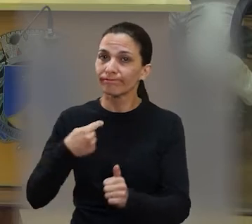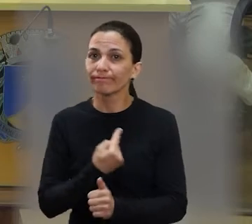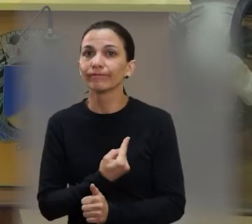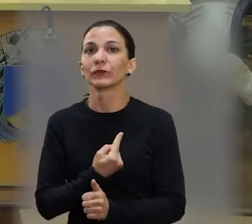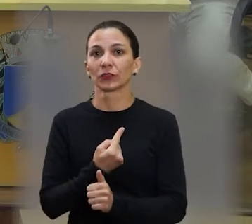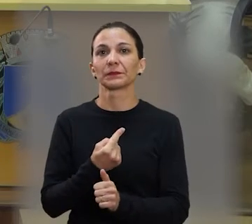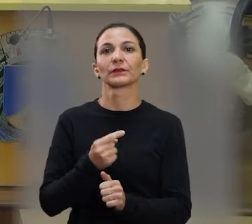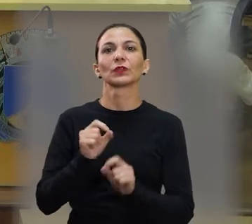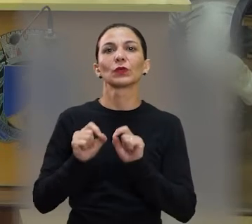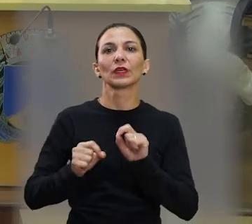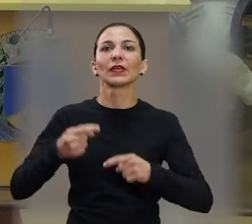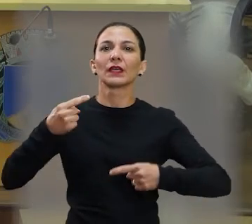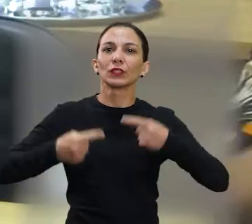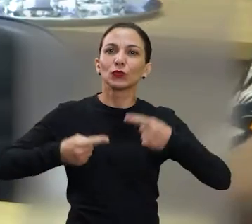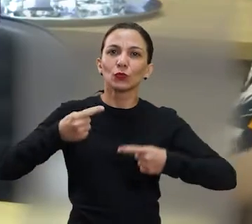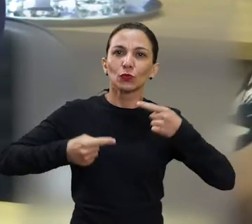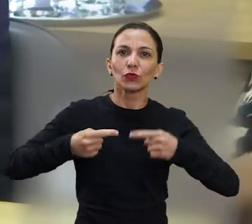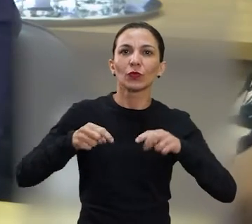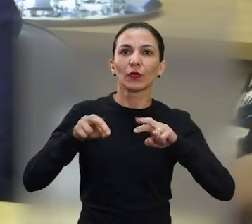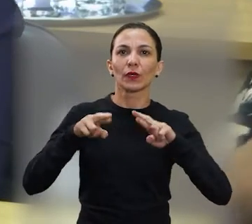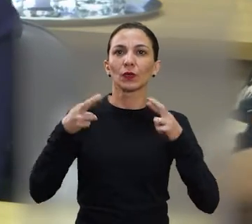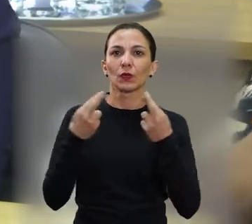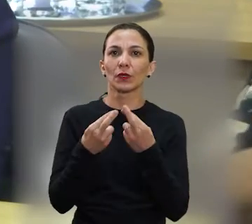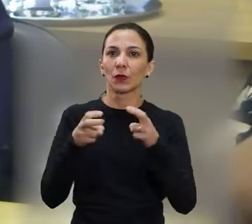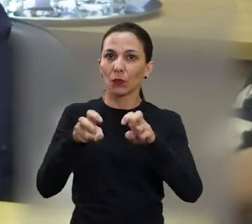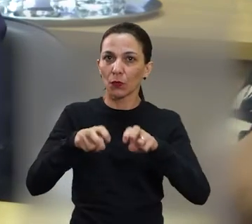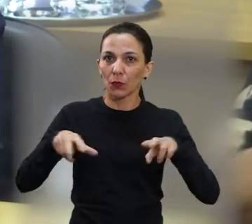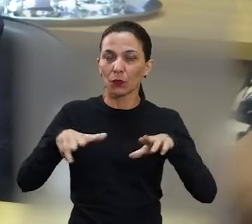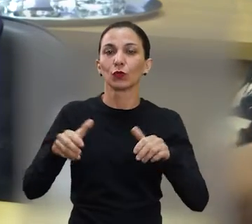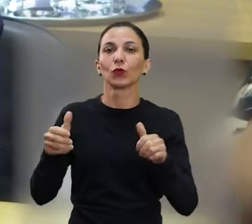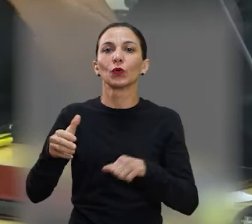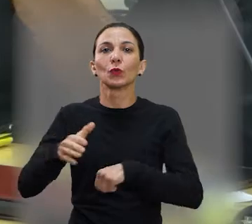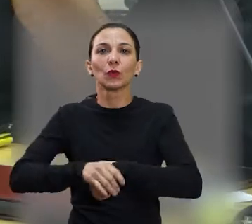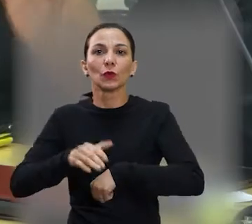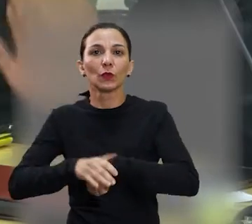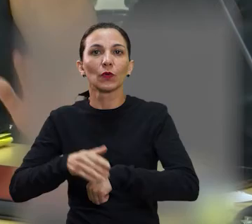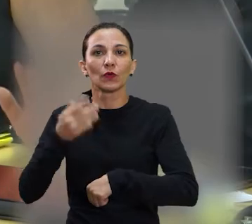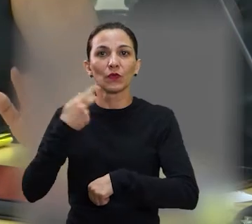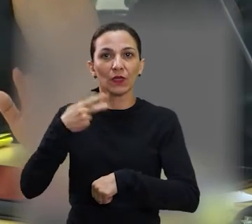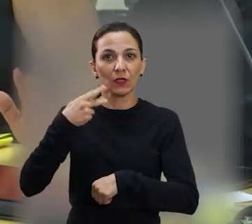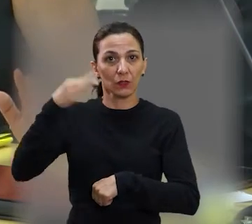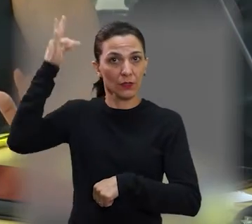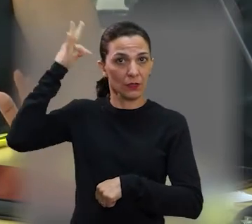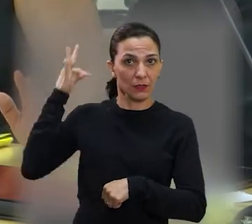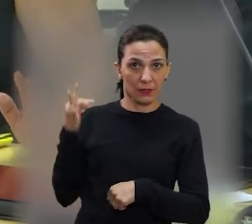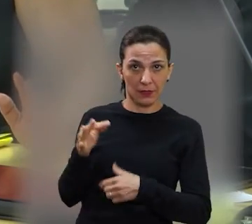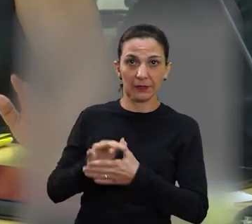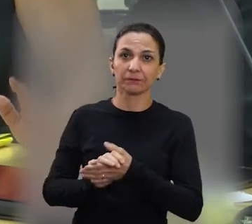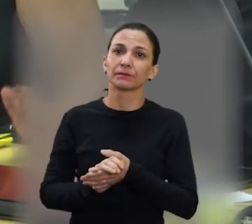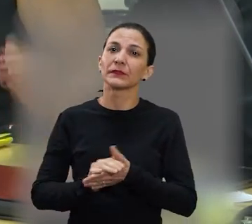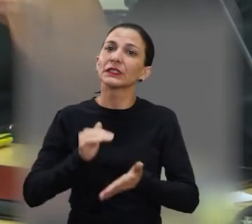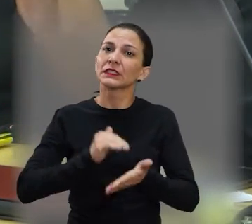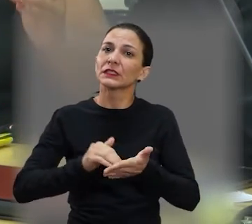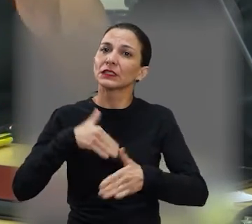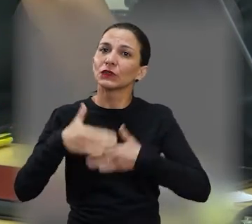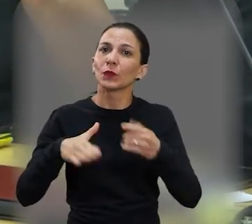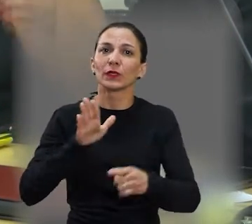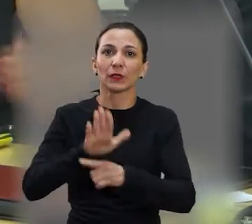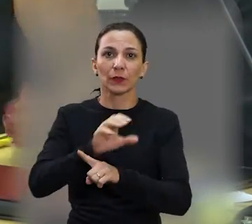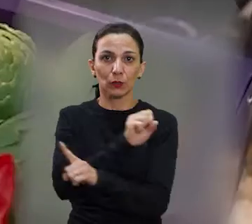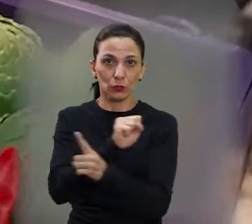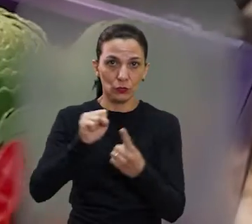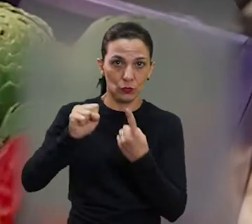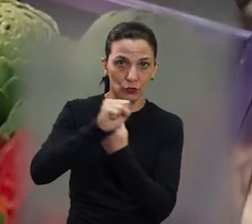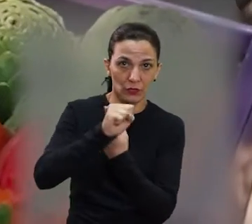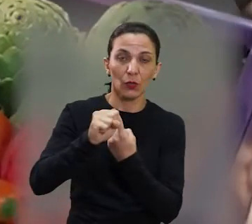o tema foi discutido em audiência pública proposta pela vereadora Tainara Faria. Conduzido pela Secretaria de Desenvolvimento e Assistência